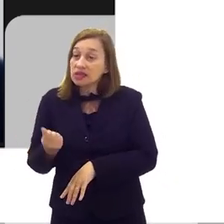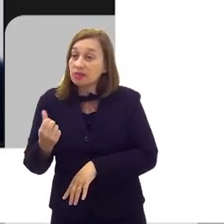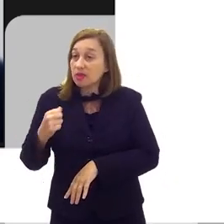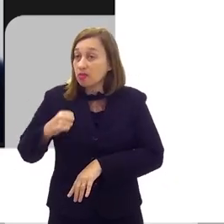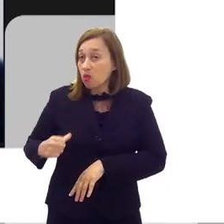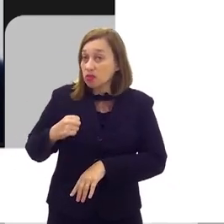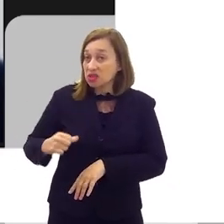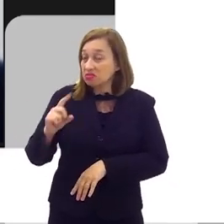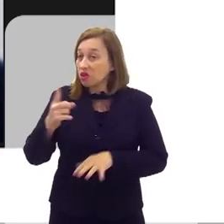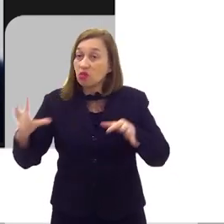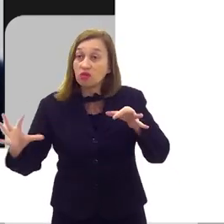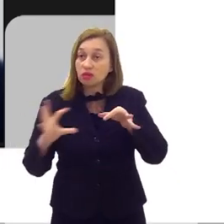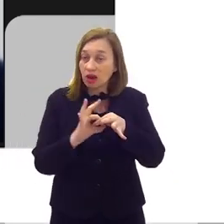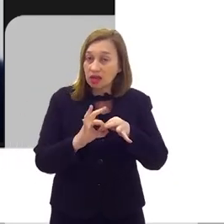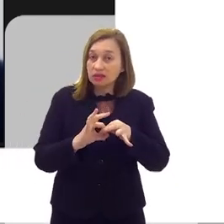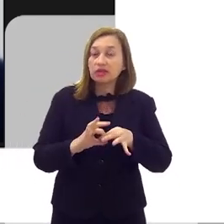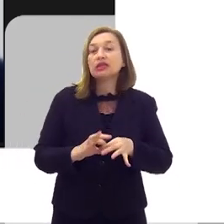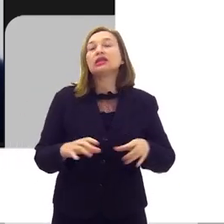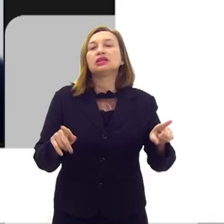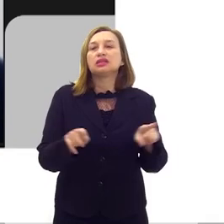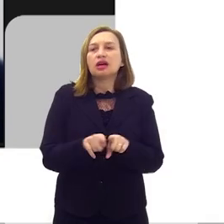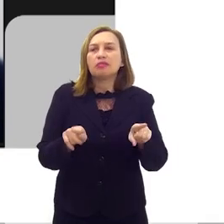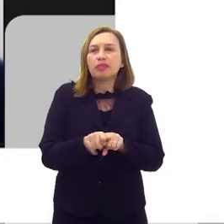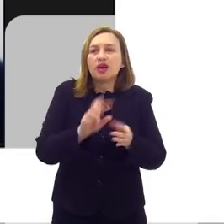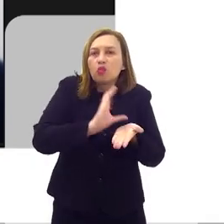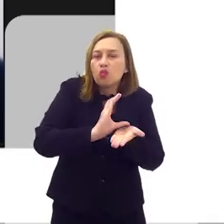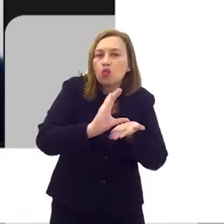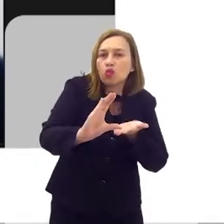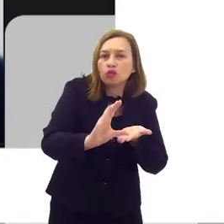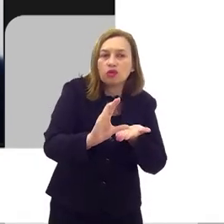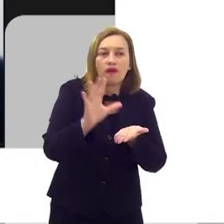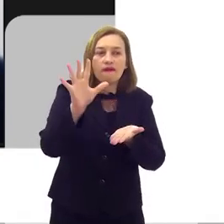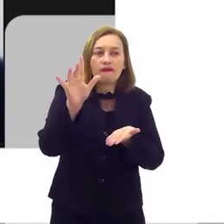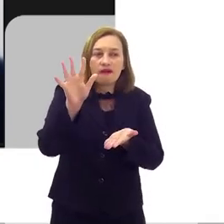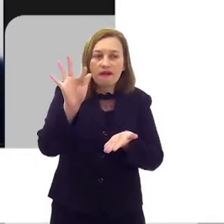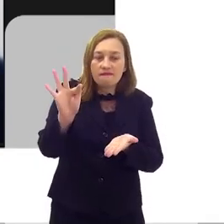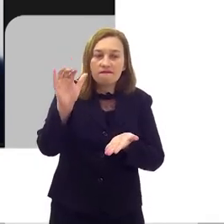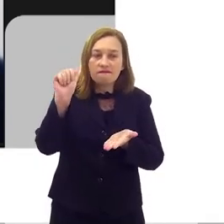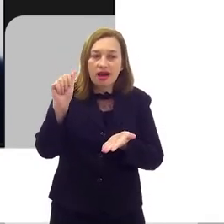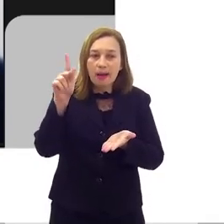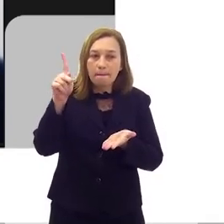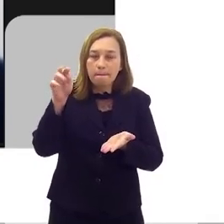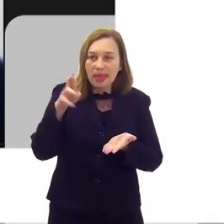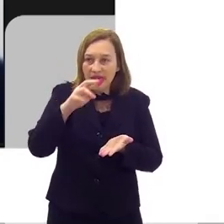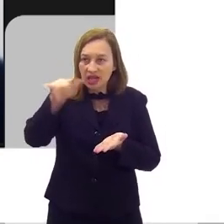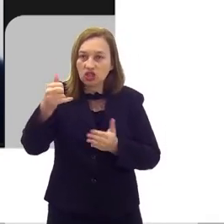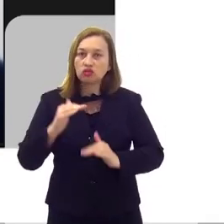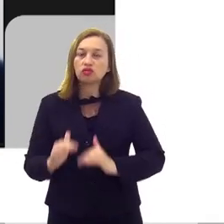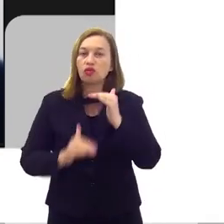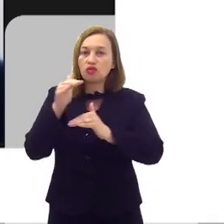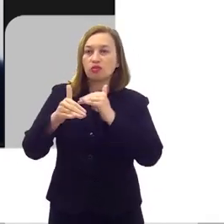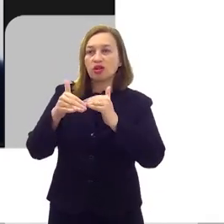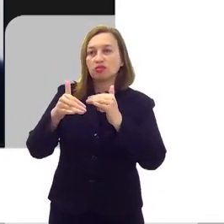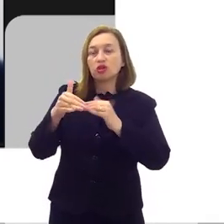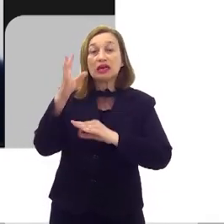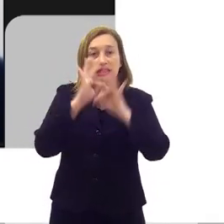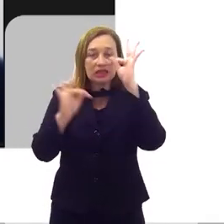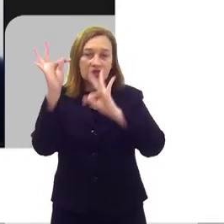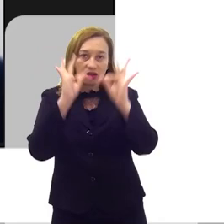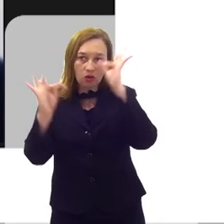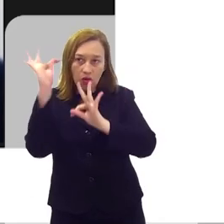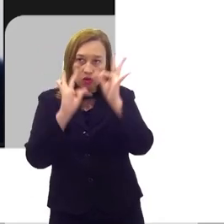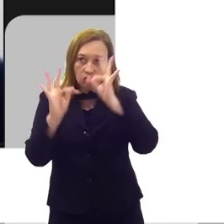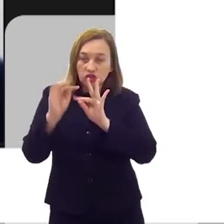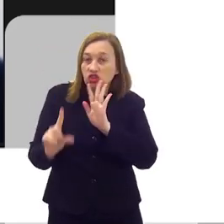servidor receber bolsa sem caracterizar vínculo, e adequação dos recursos do FATEC, do Fundo